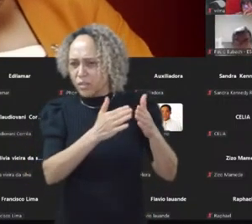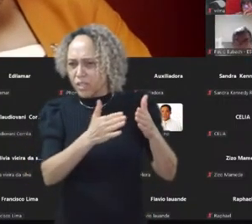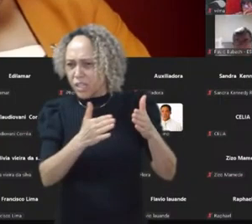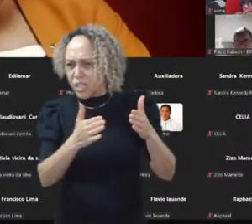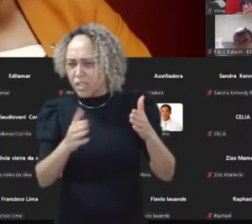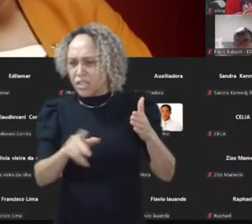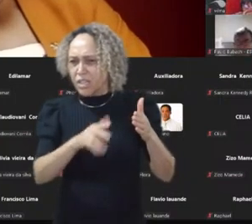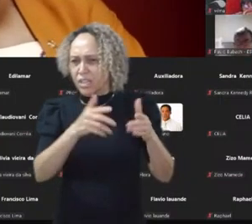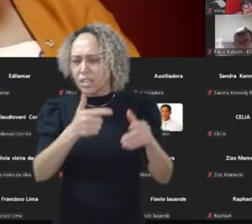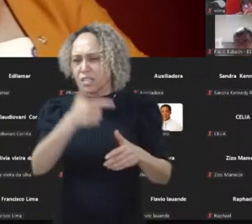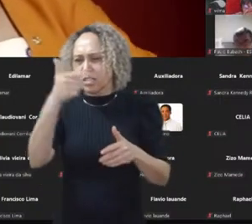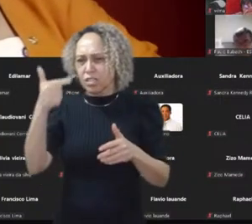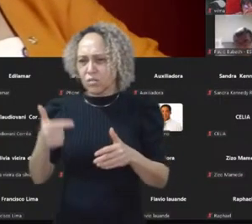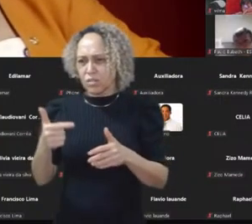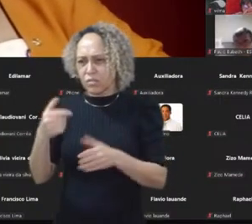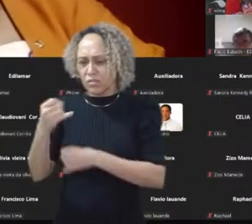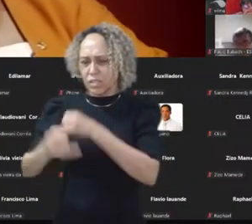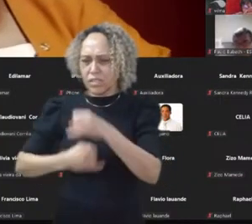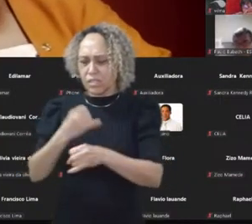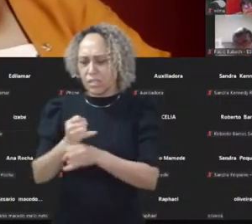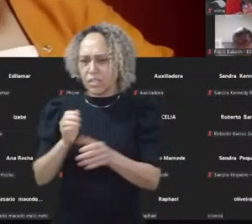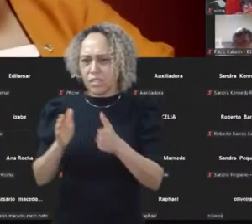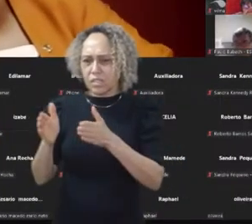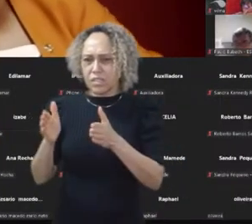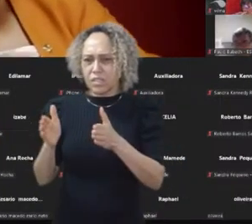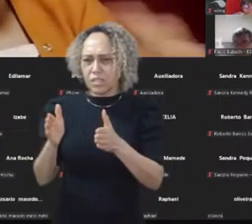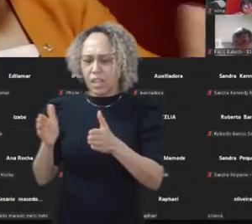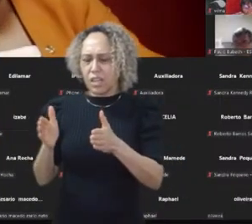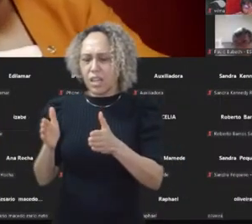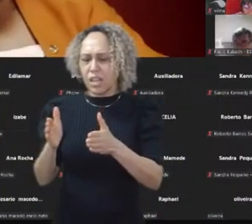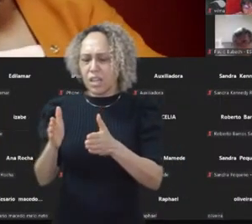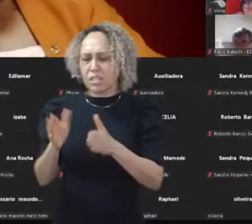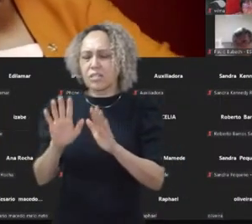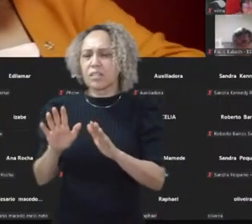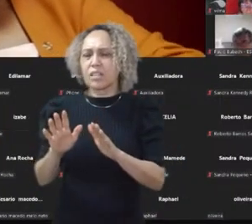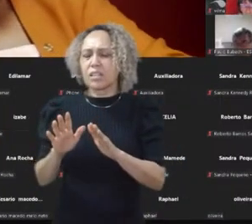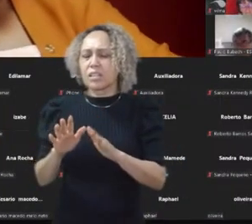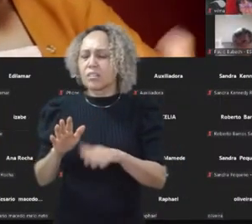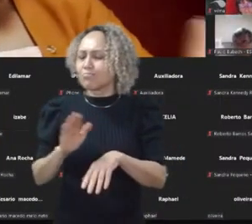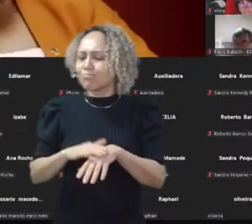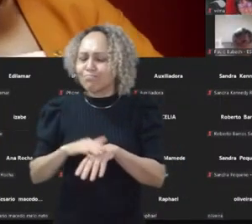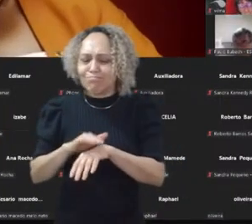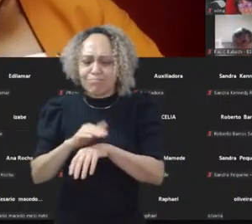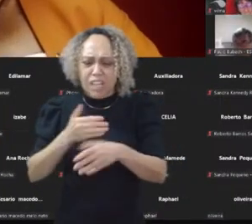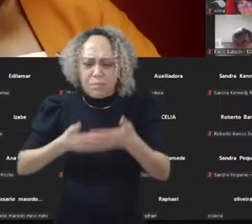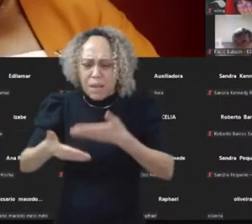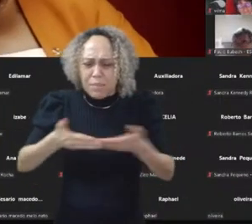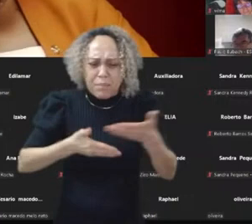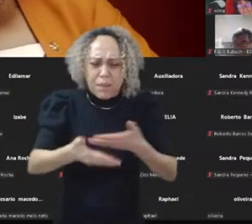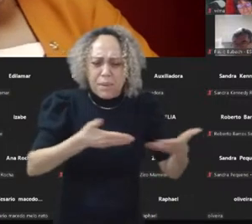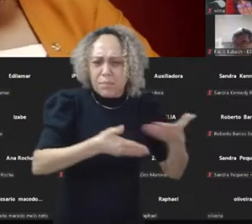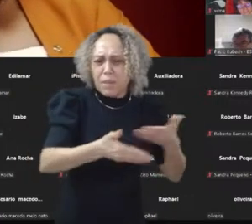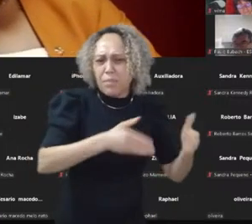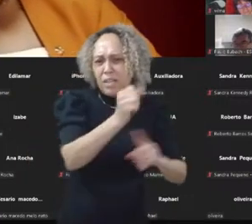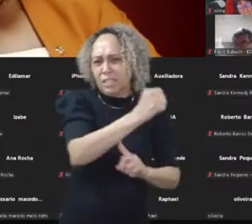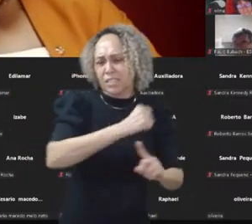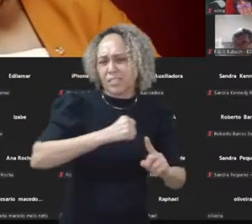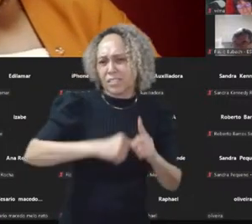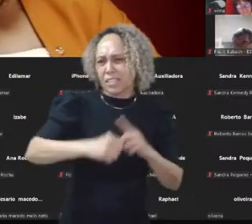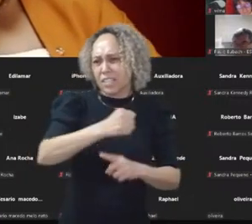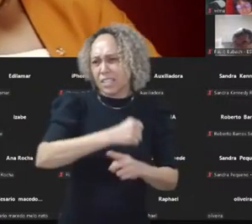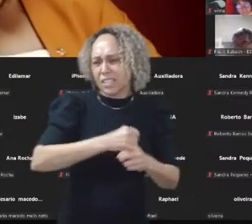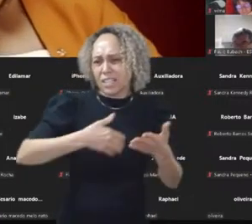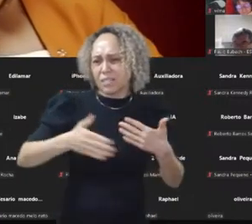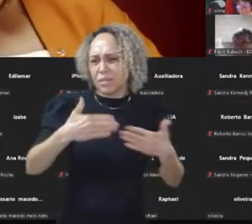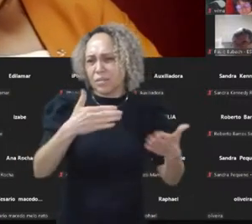e nós entendemos que foi o que trouxe o maior nível de interatividade social, que construiu,